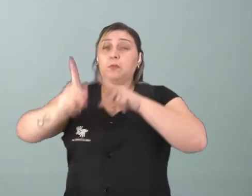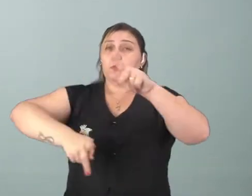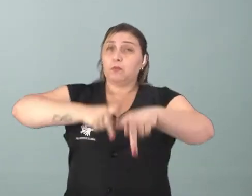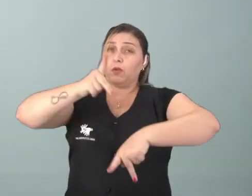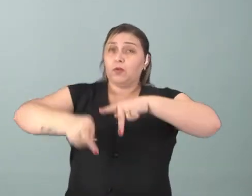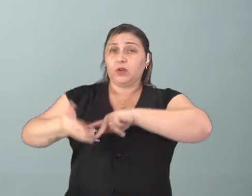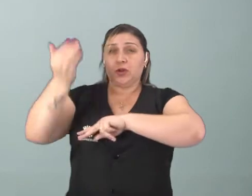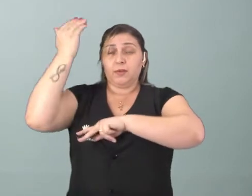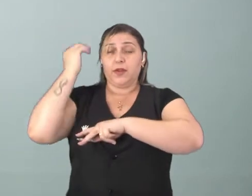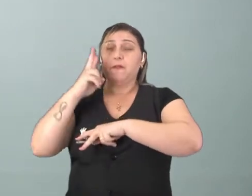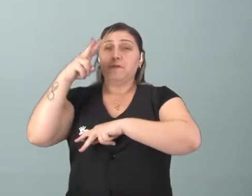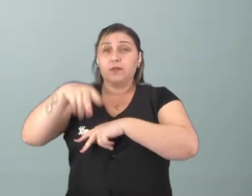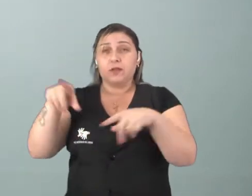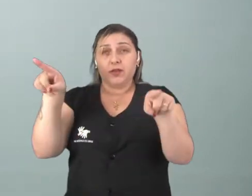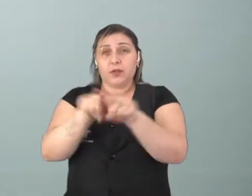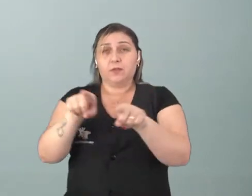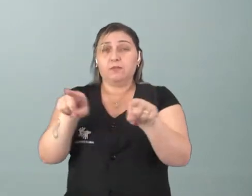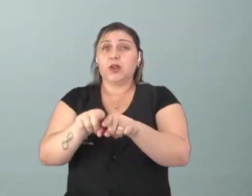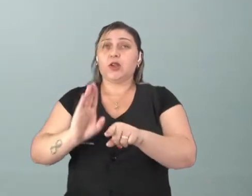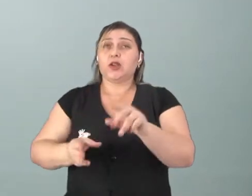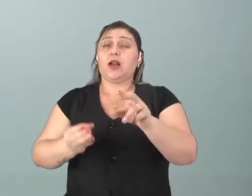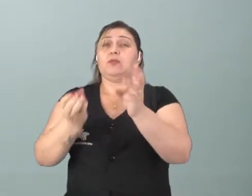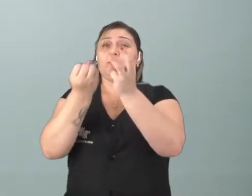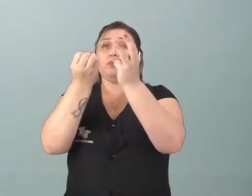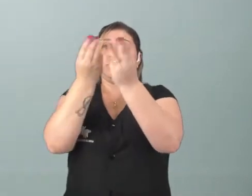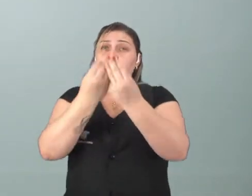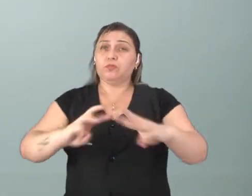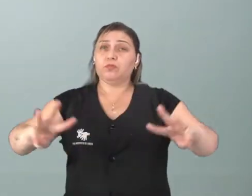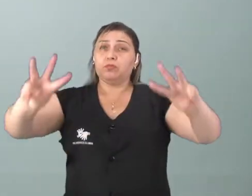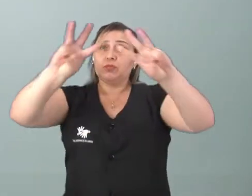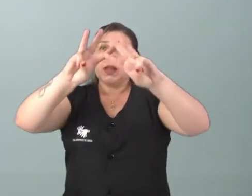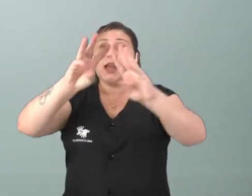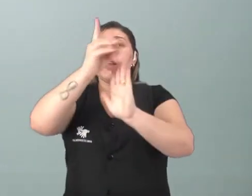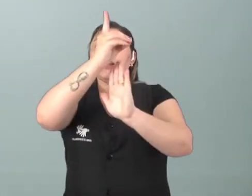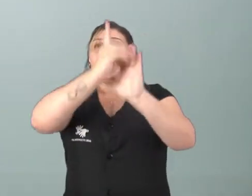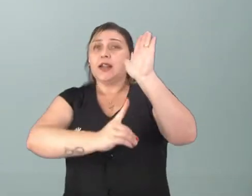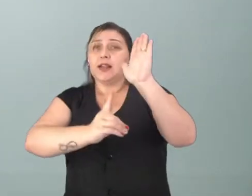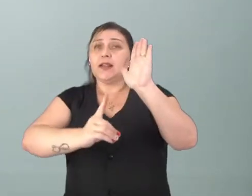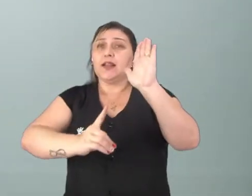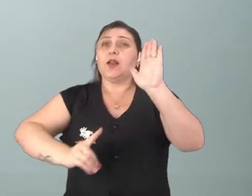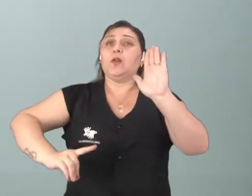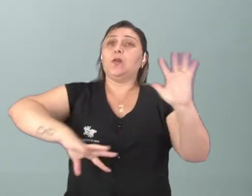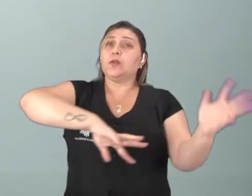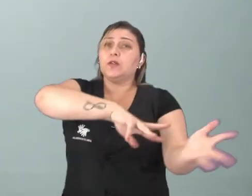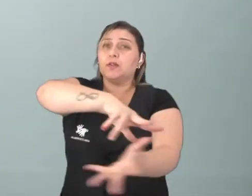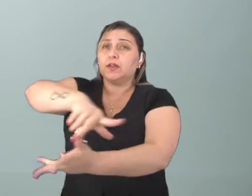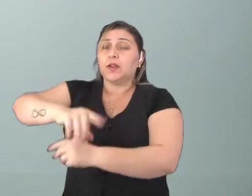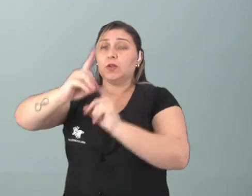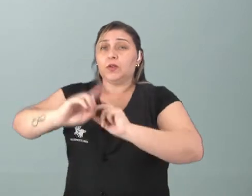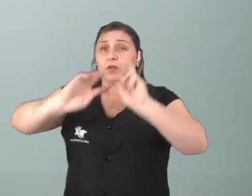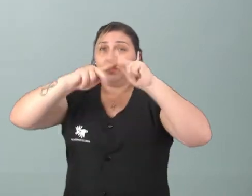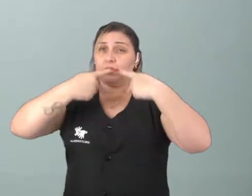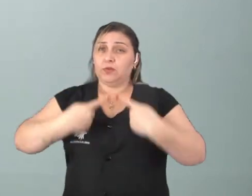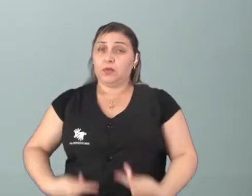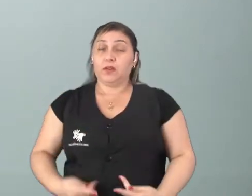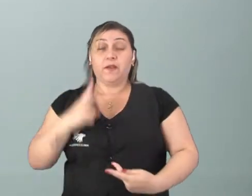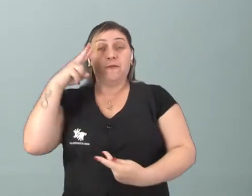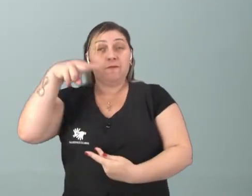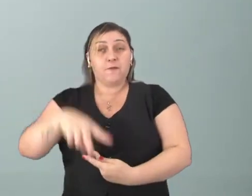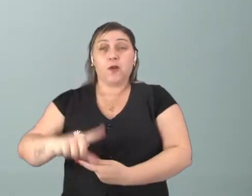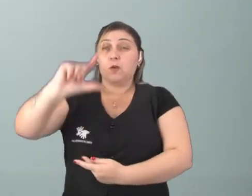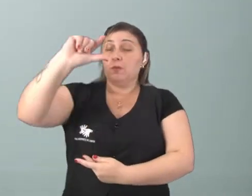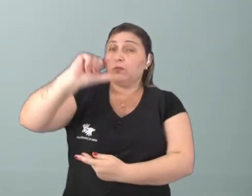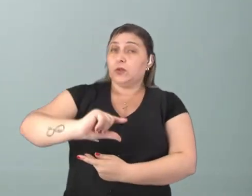A gente viu também já a criação da ONU, a criação da Declaração Universal dos Direitos Humanos e a gente vai ver um pouquinho novamente